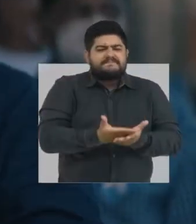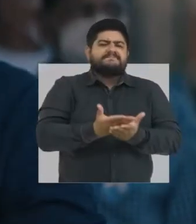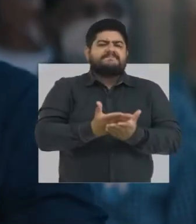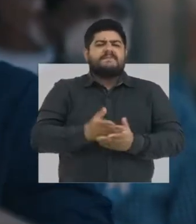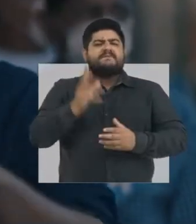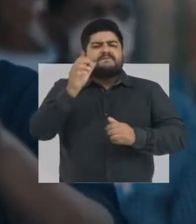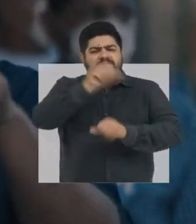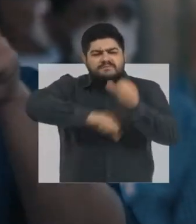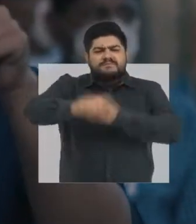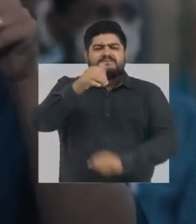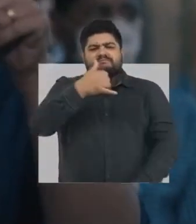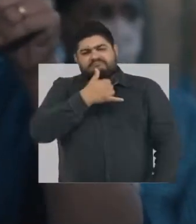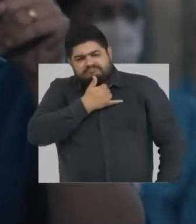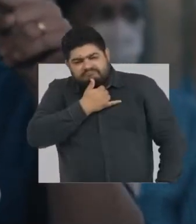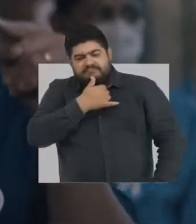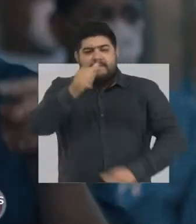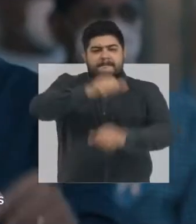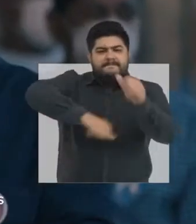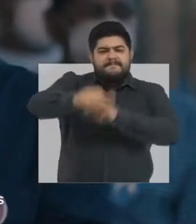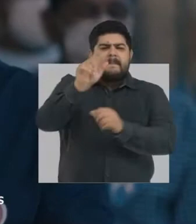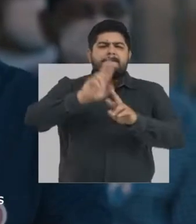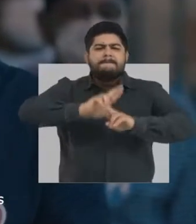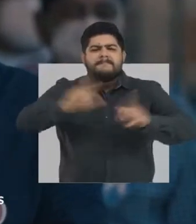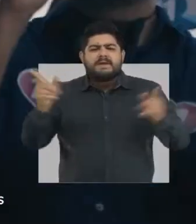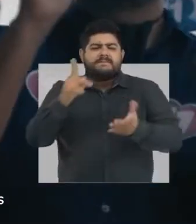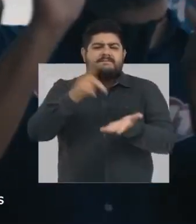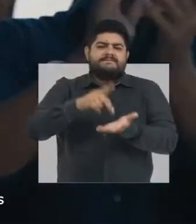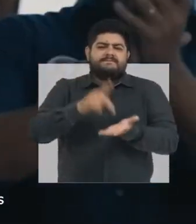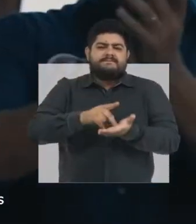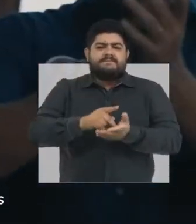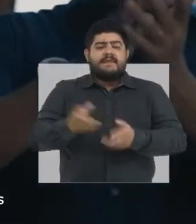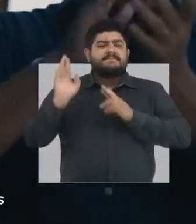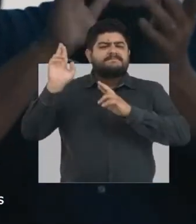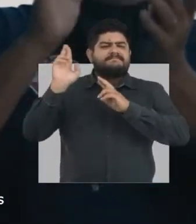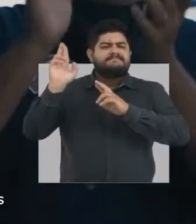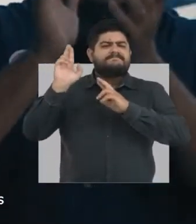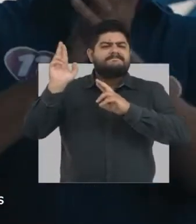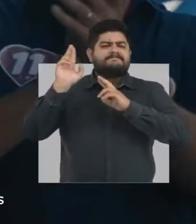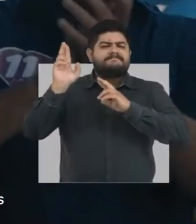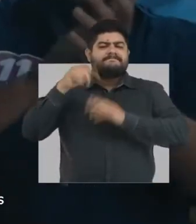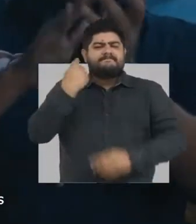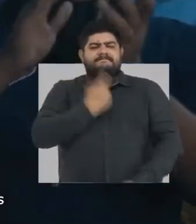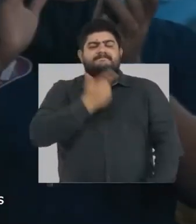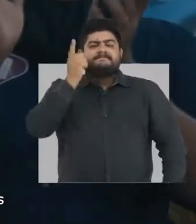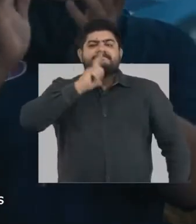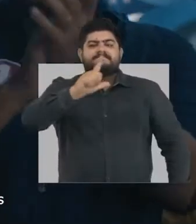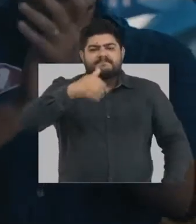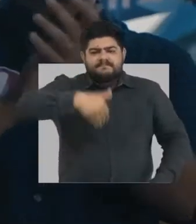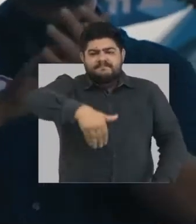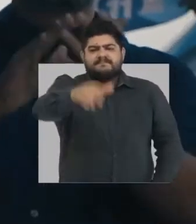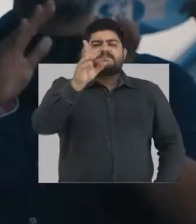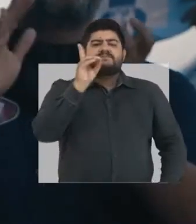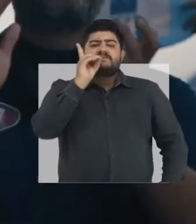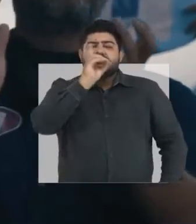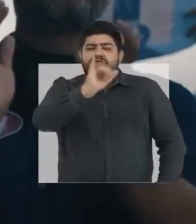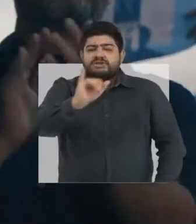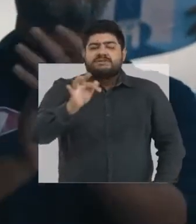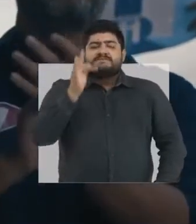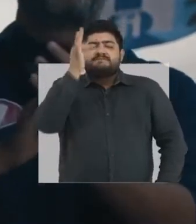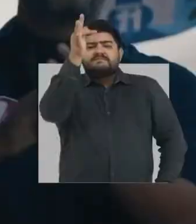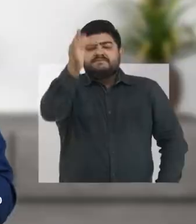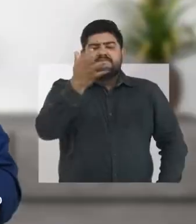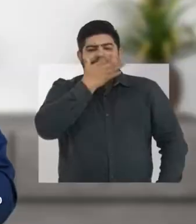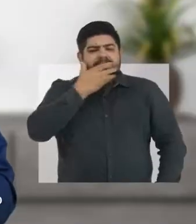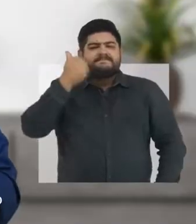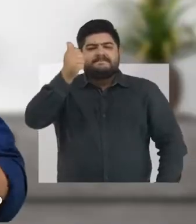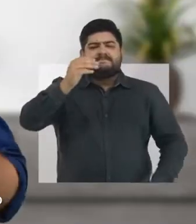a indignação em mudança. Essa reação em esperança, para que nós possamos ter dias muito melhores na nossa